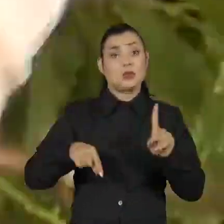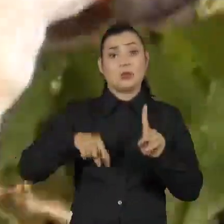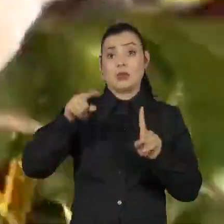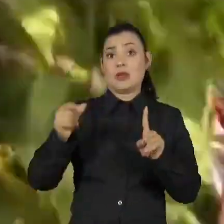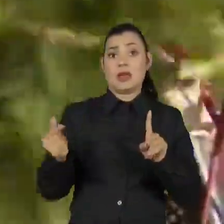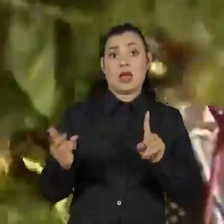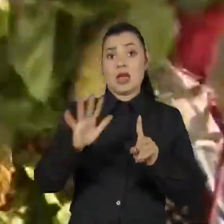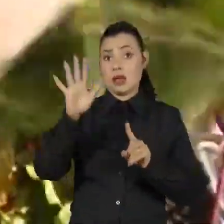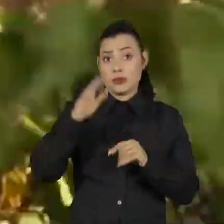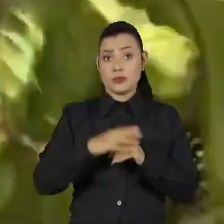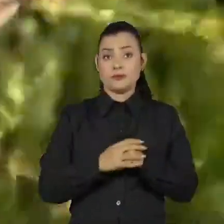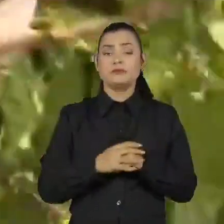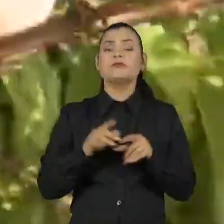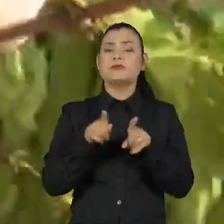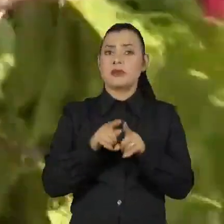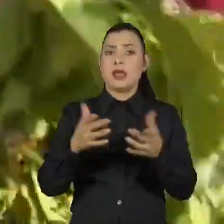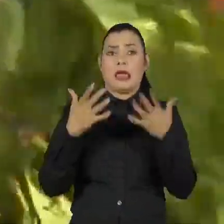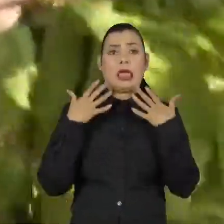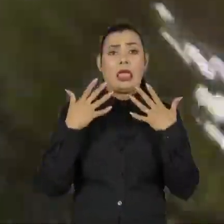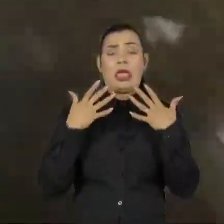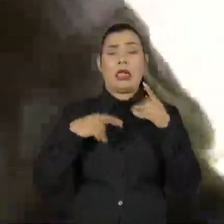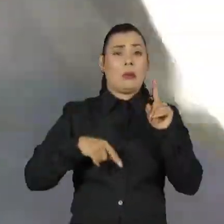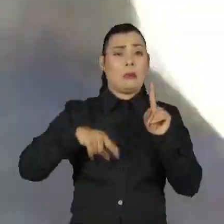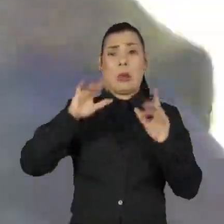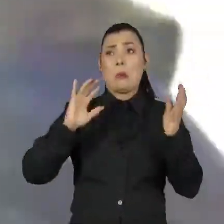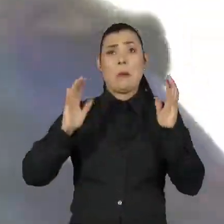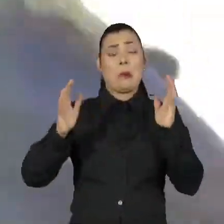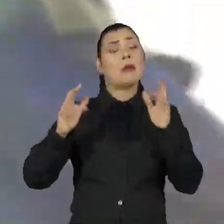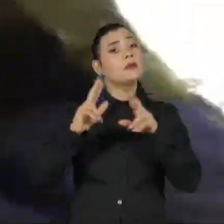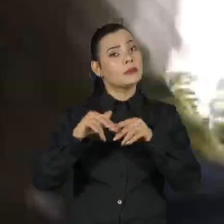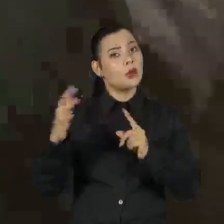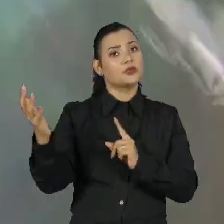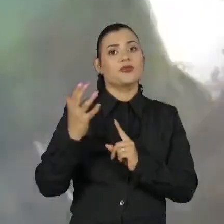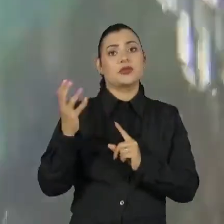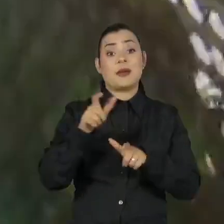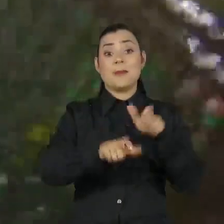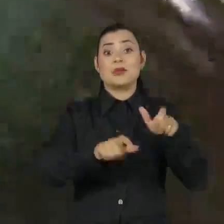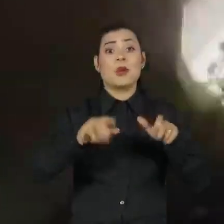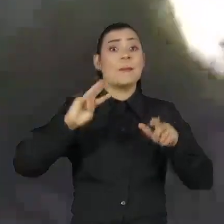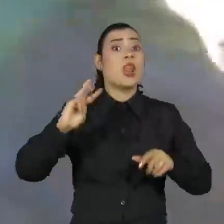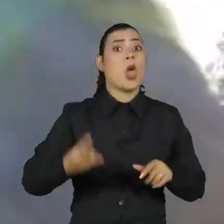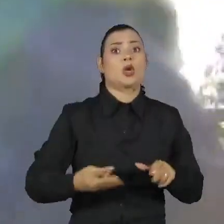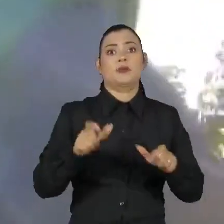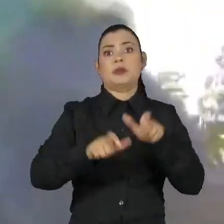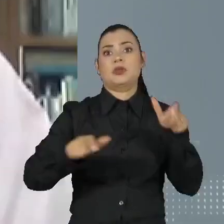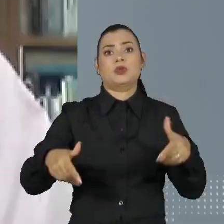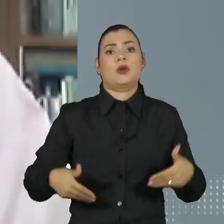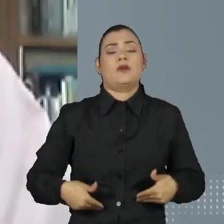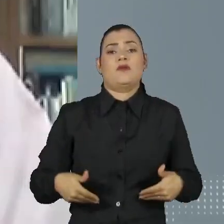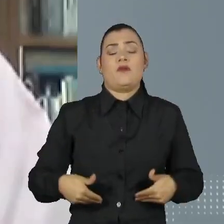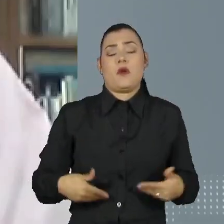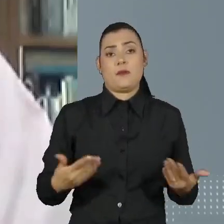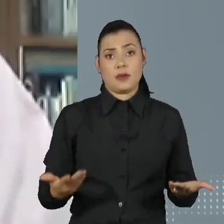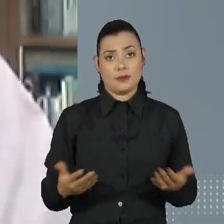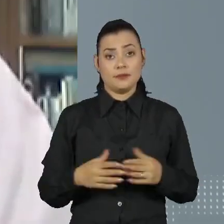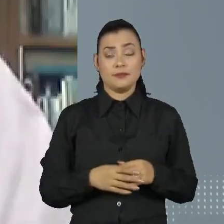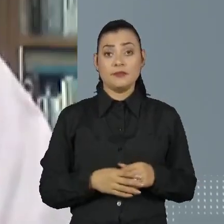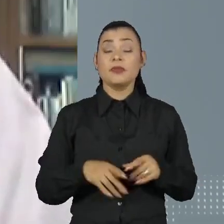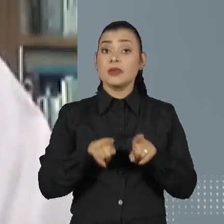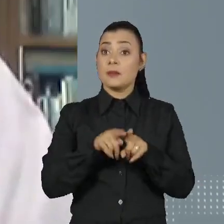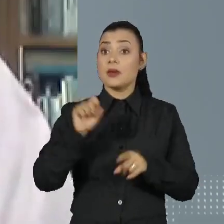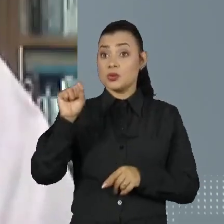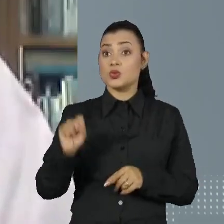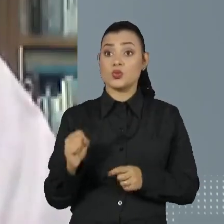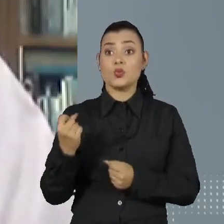Poucos dias de temperaturas anormais podem colocar milhões de pessoas em insegurança alimentar. Algumas safas lá no sul já